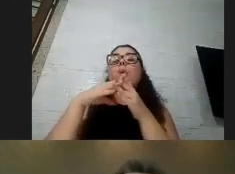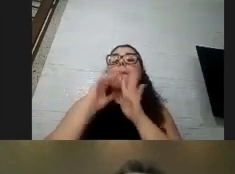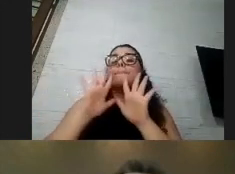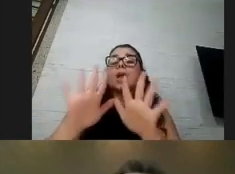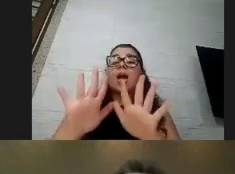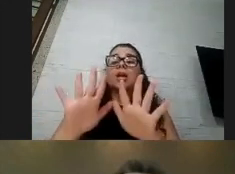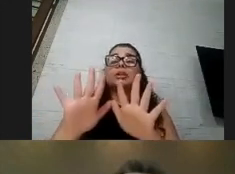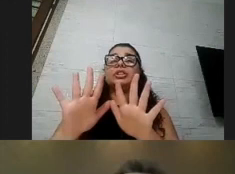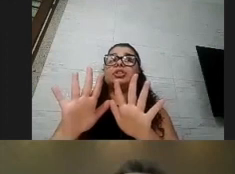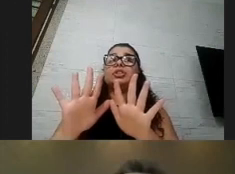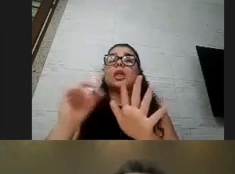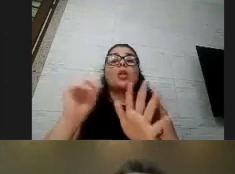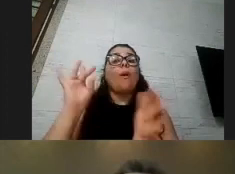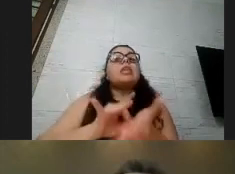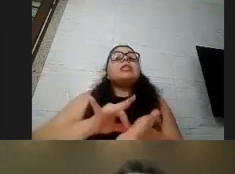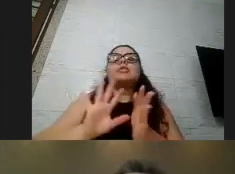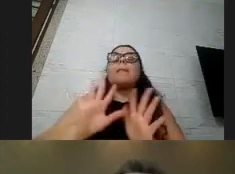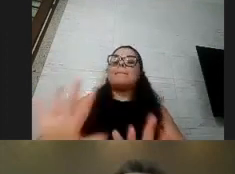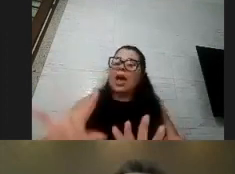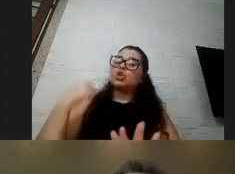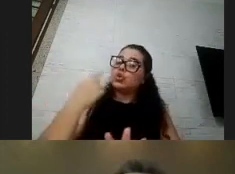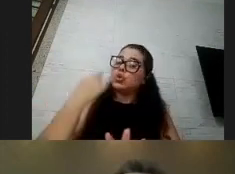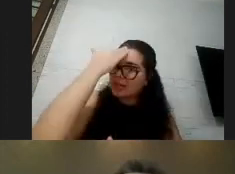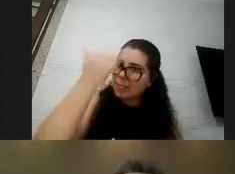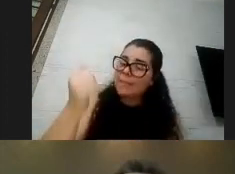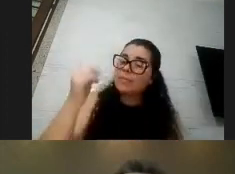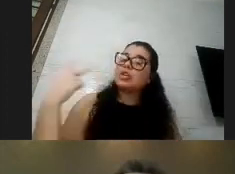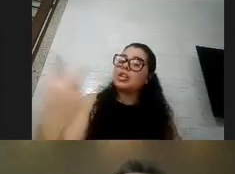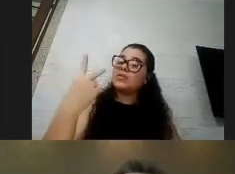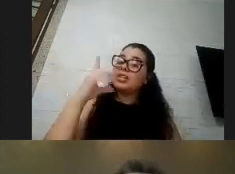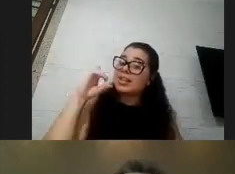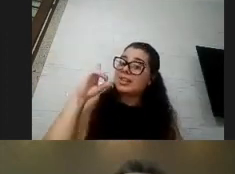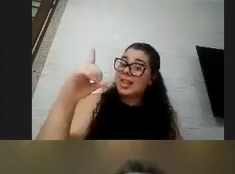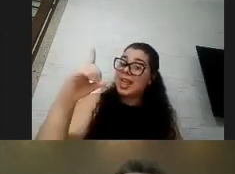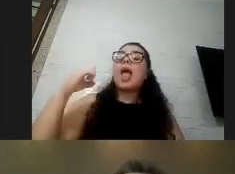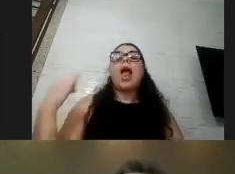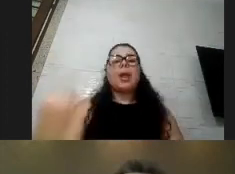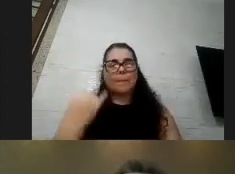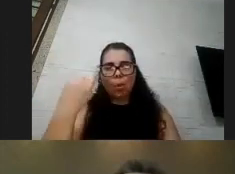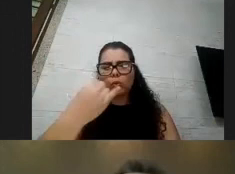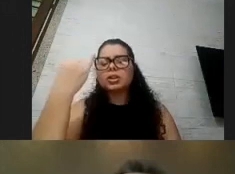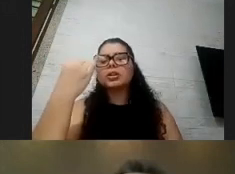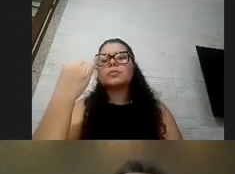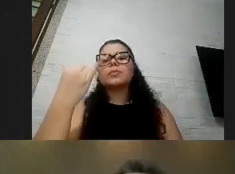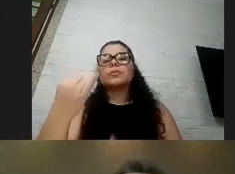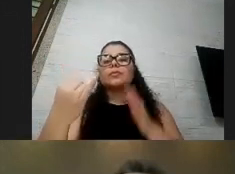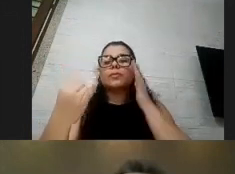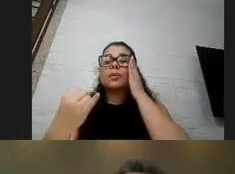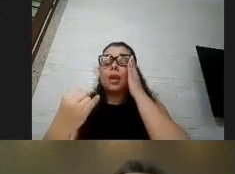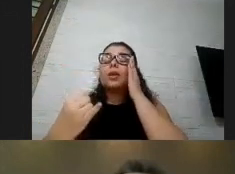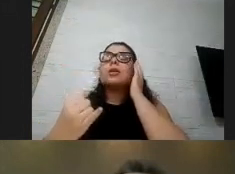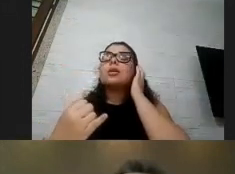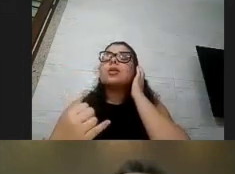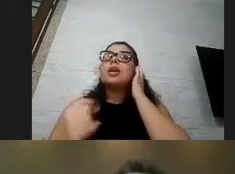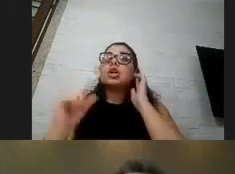a vitamina D ela atua em vários circuitos metabólicos ela na verdade não é uma vitamina é um hormônio né que a gente